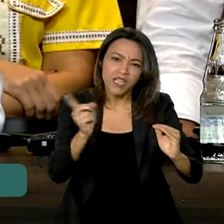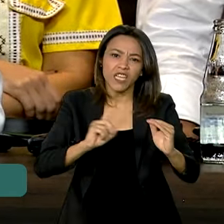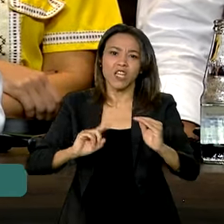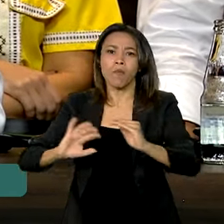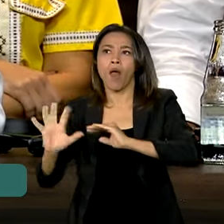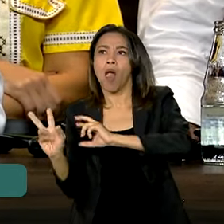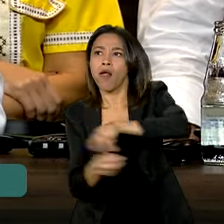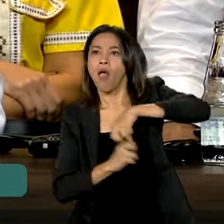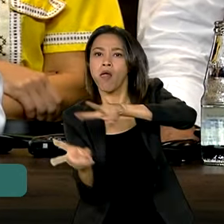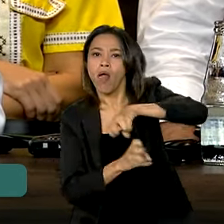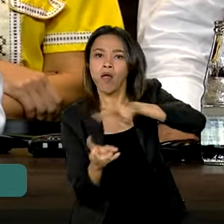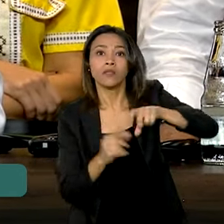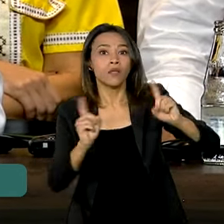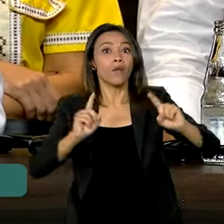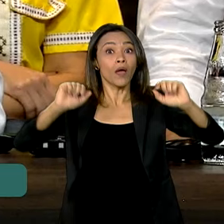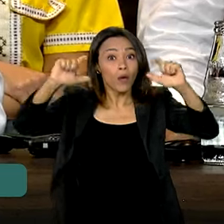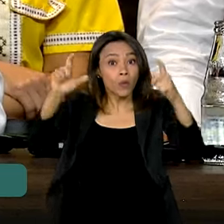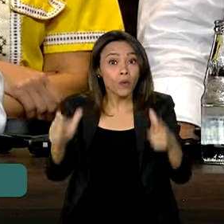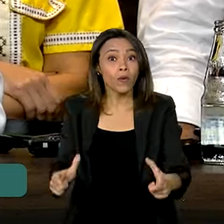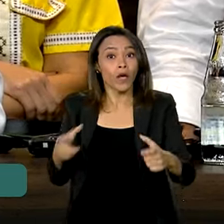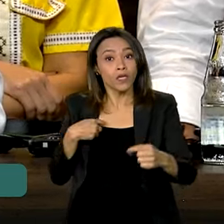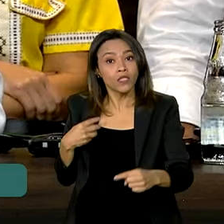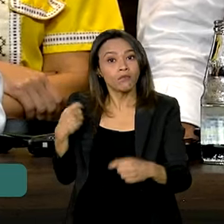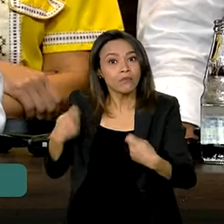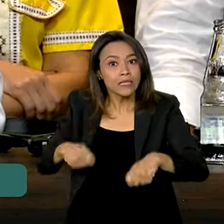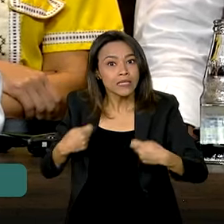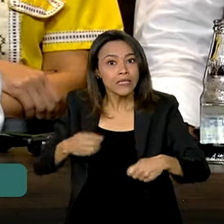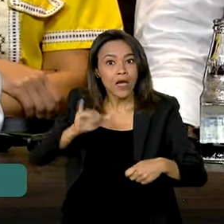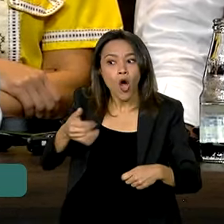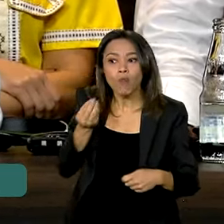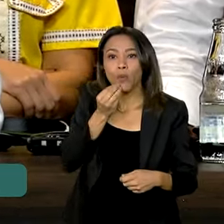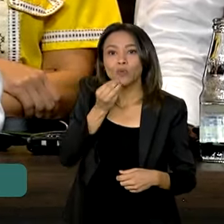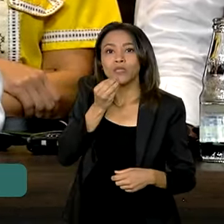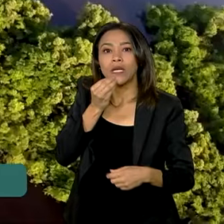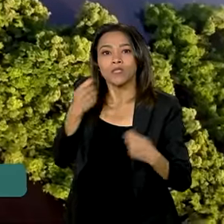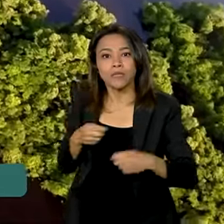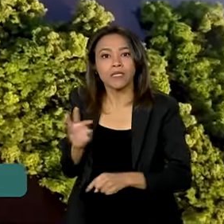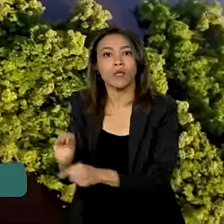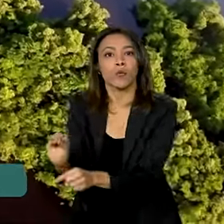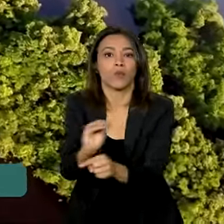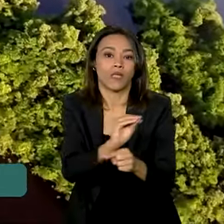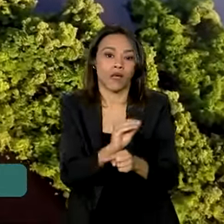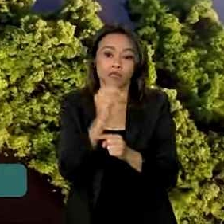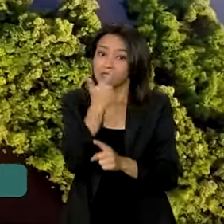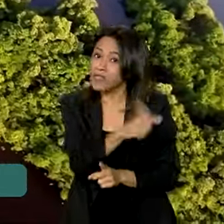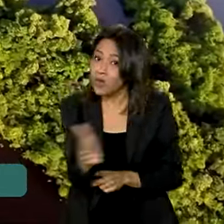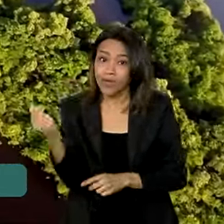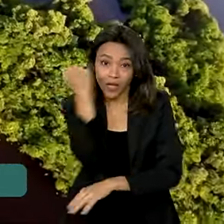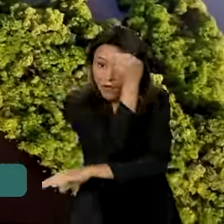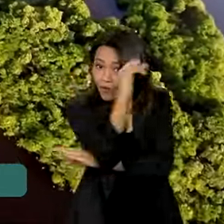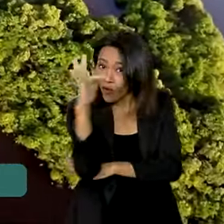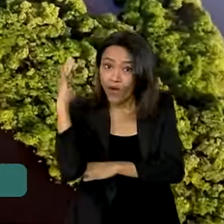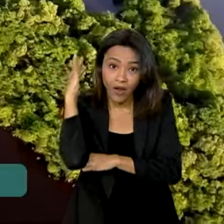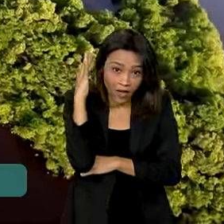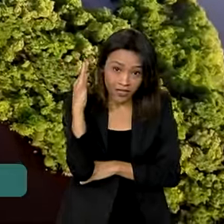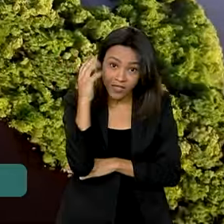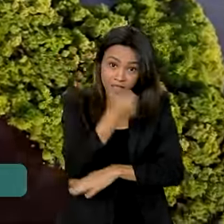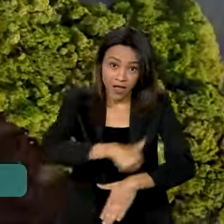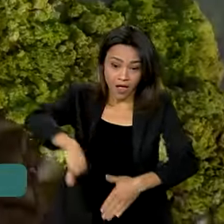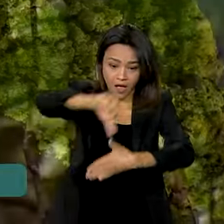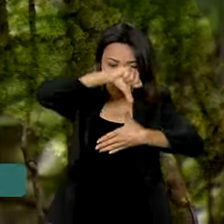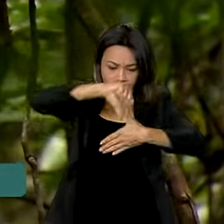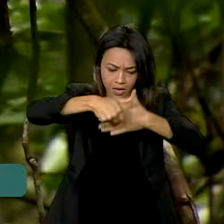um canteiro de possibilidades que precisa ser cultivado. Sem ela, a América do Sul,